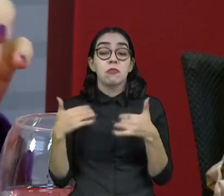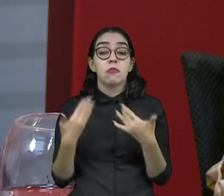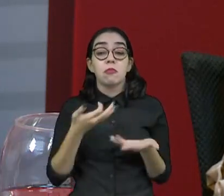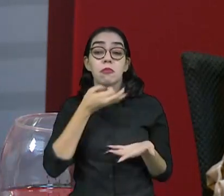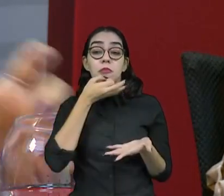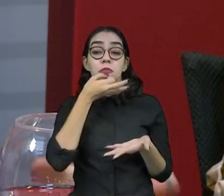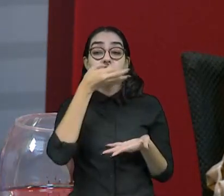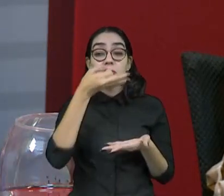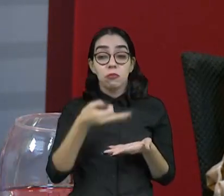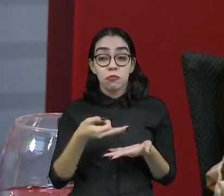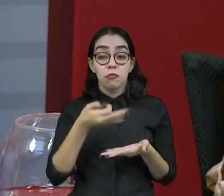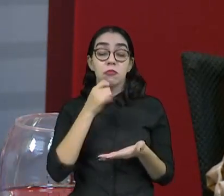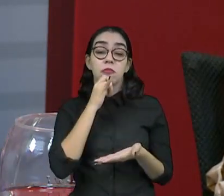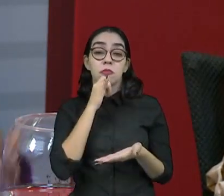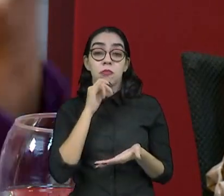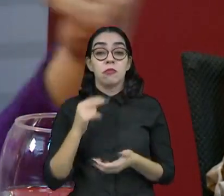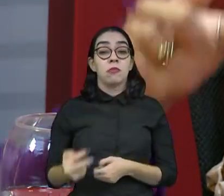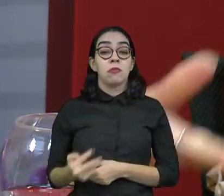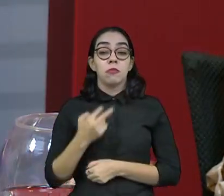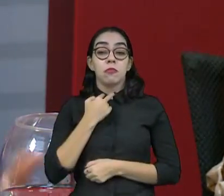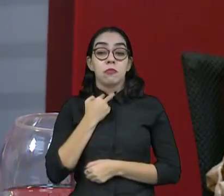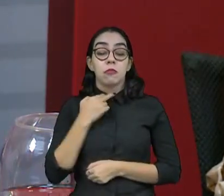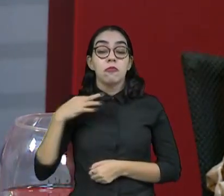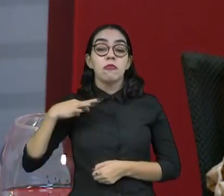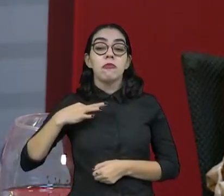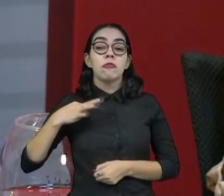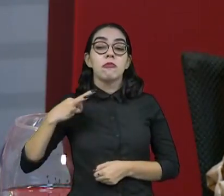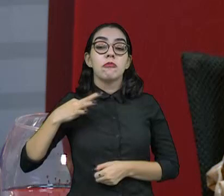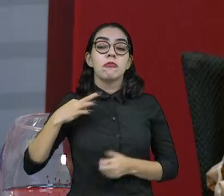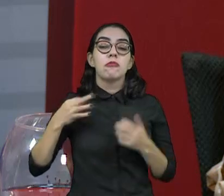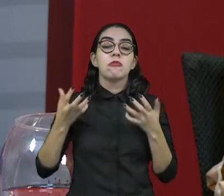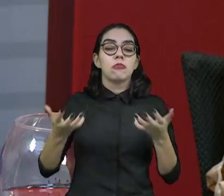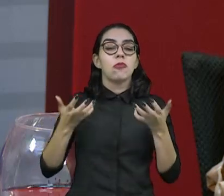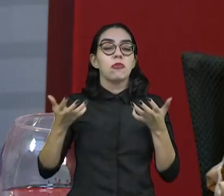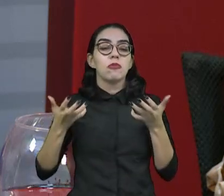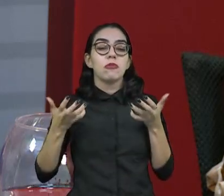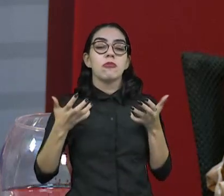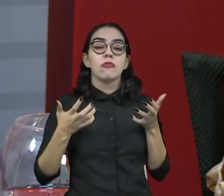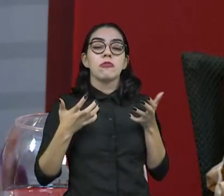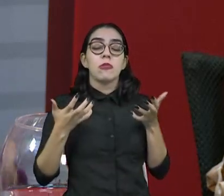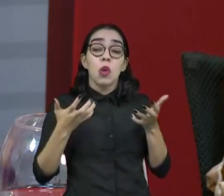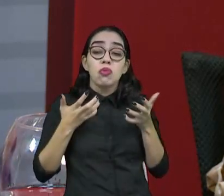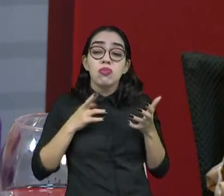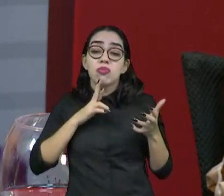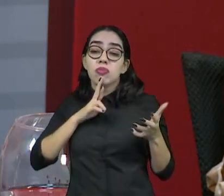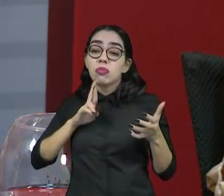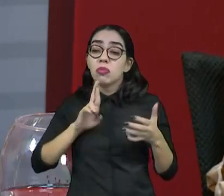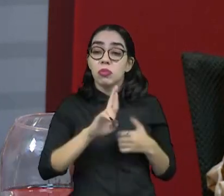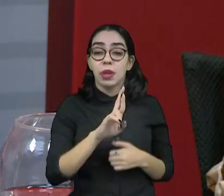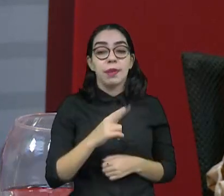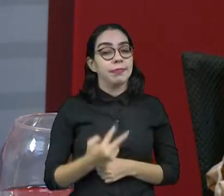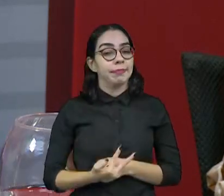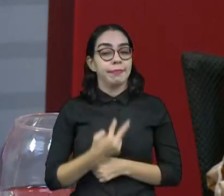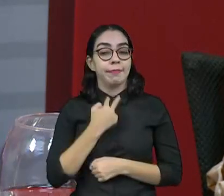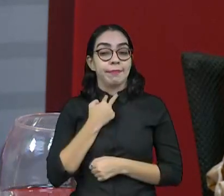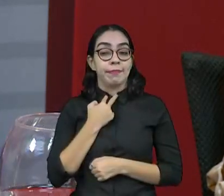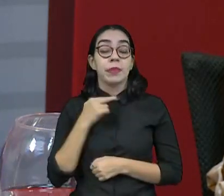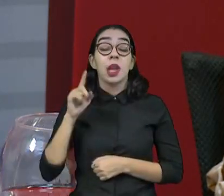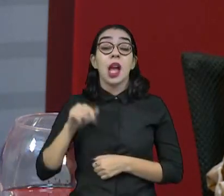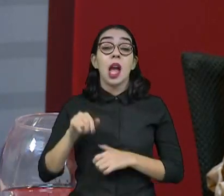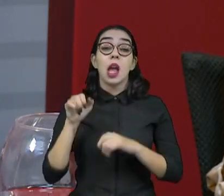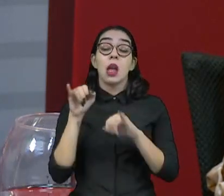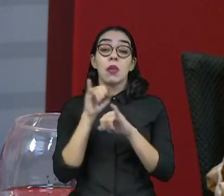Essa questão de você não pode ser voluntário para responder aquela pesquisa no Isso eu não sabia. Pois é. Então, esse tipo de informação